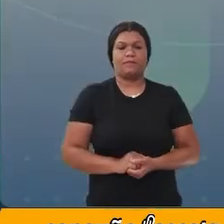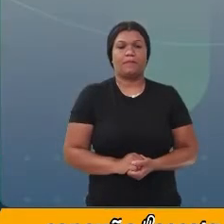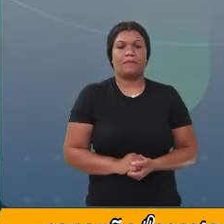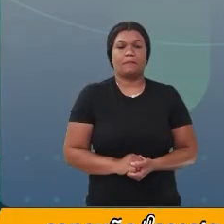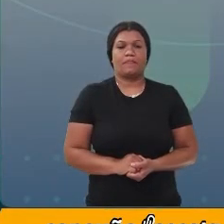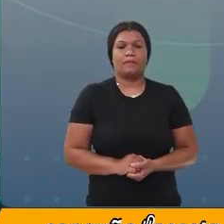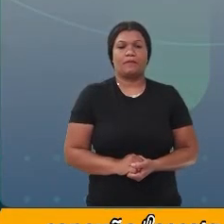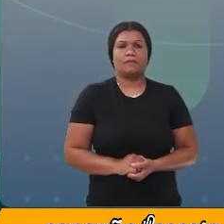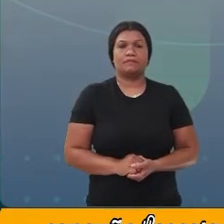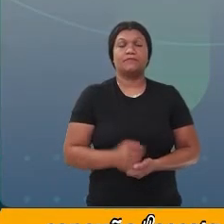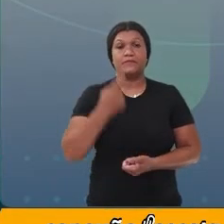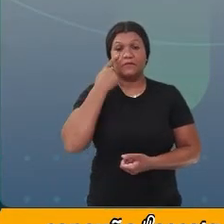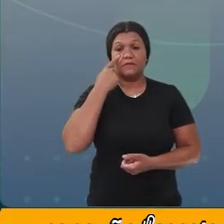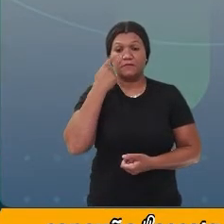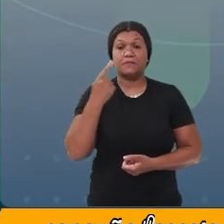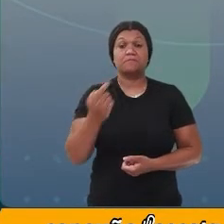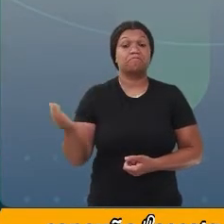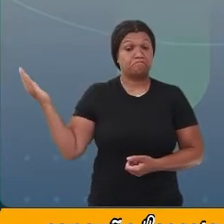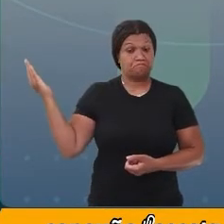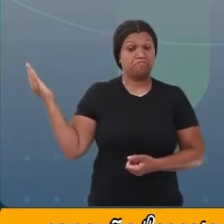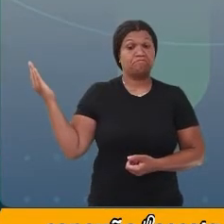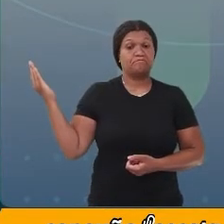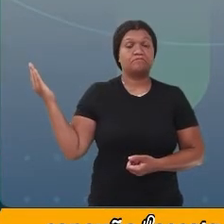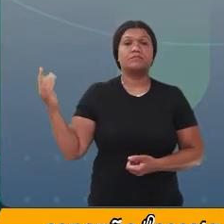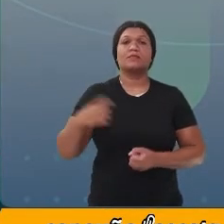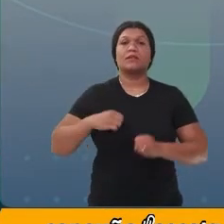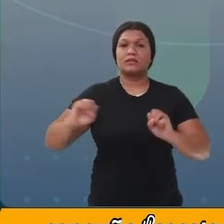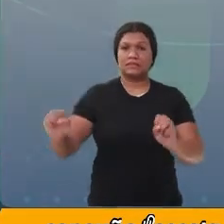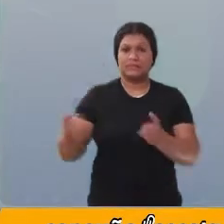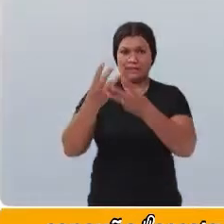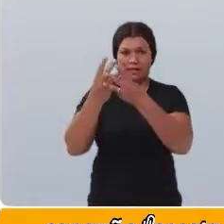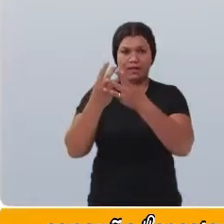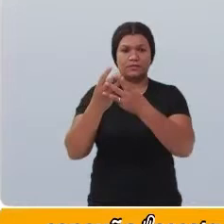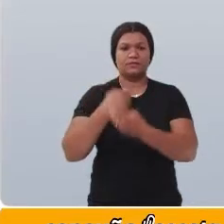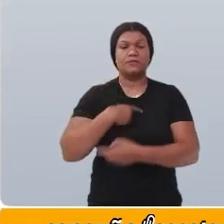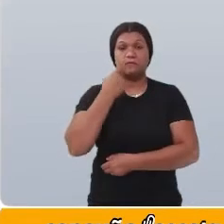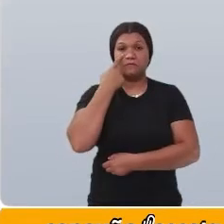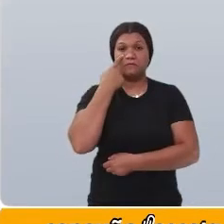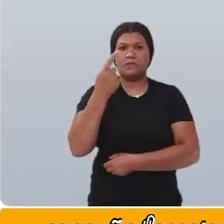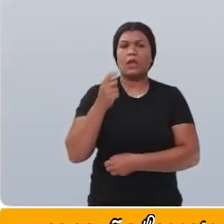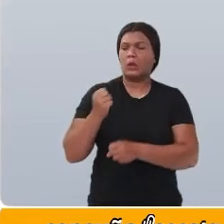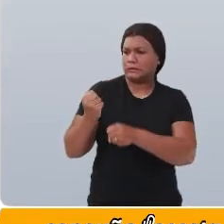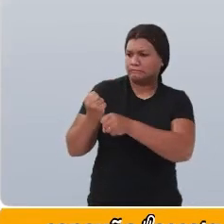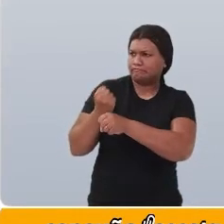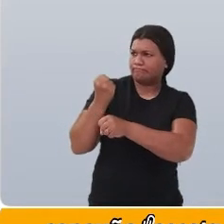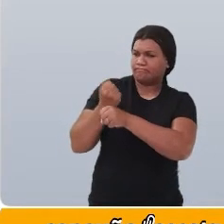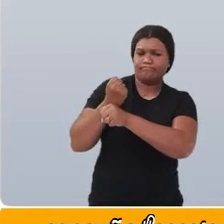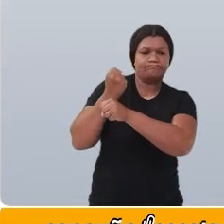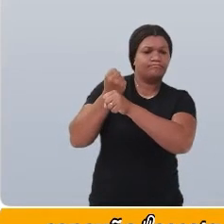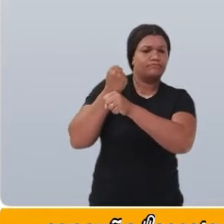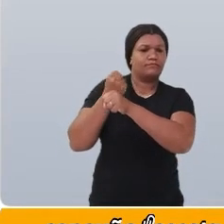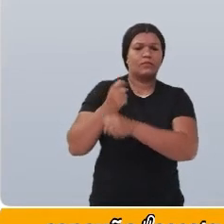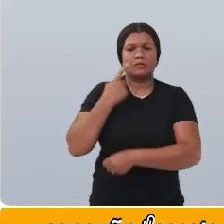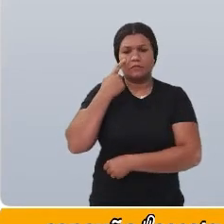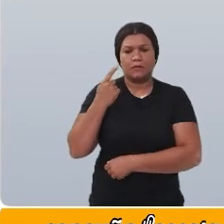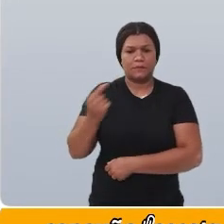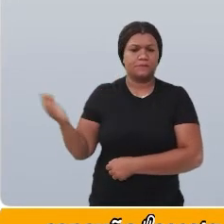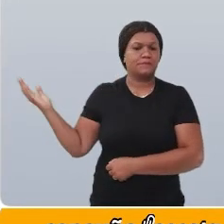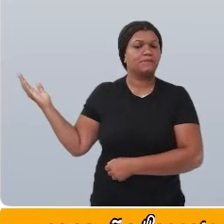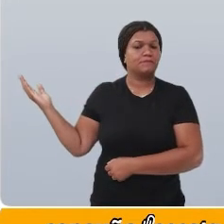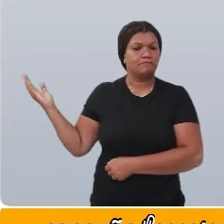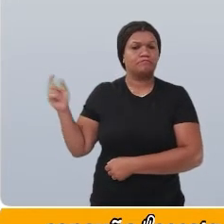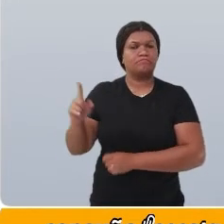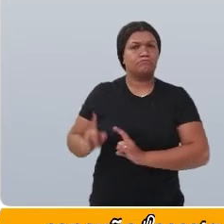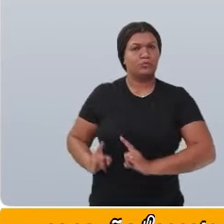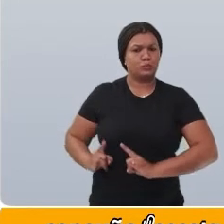Olha só o padrão aí no slide. Está vendo nessa construção desse edifício?